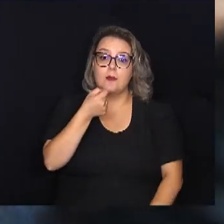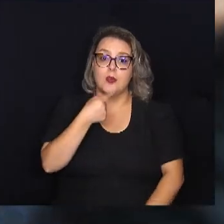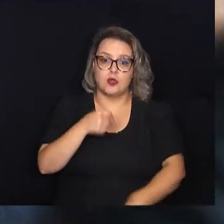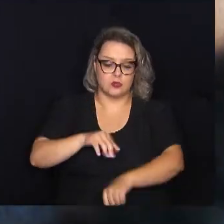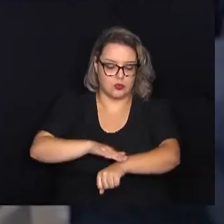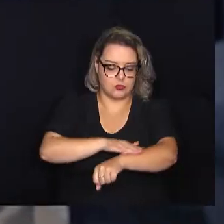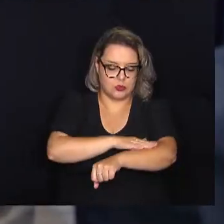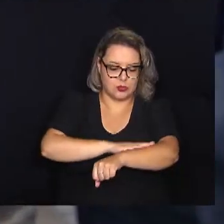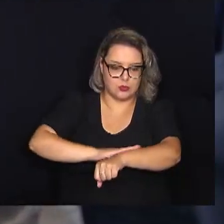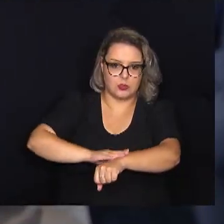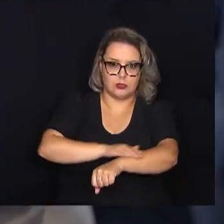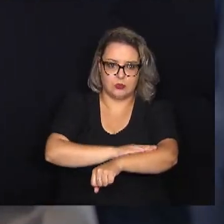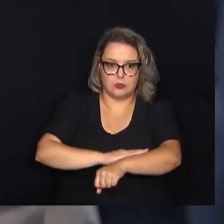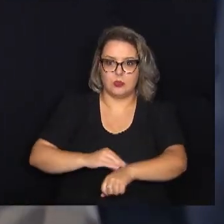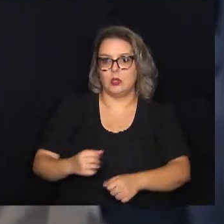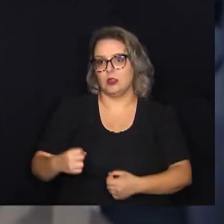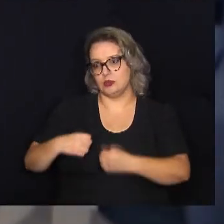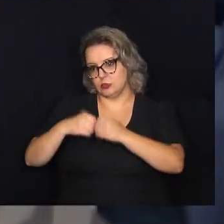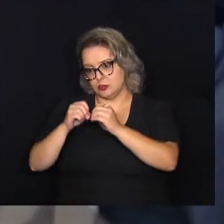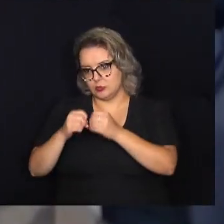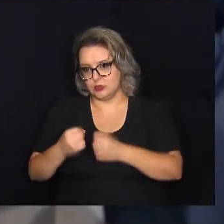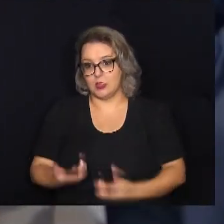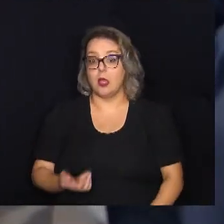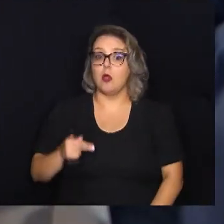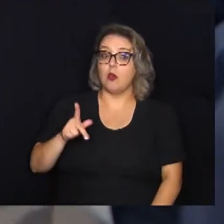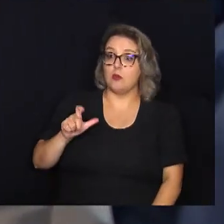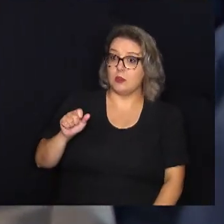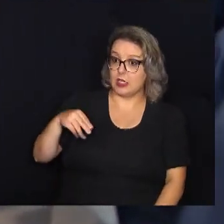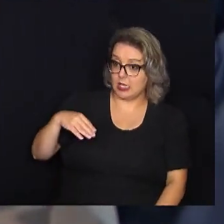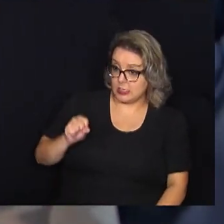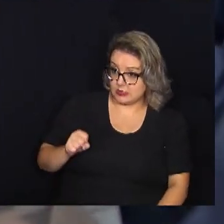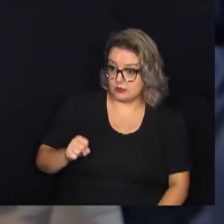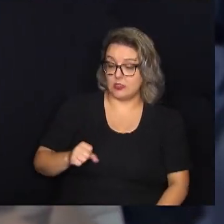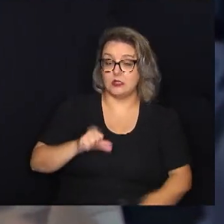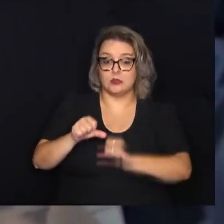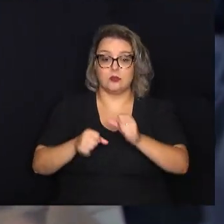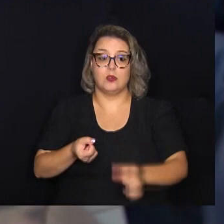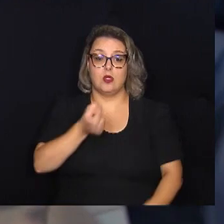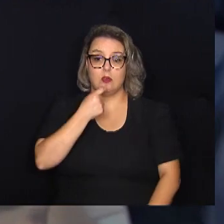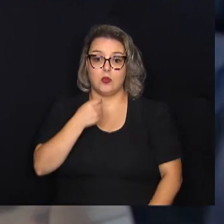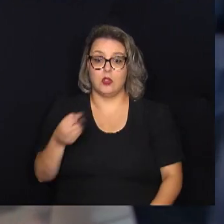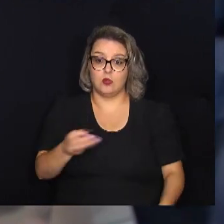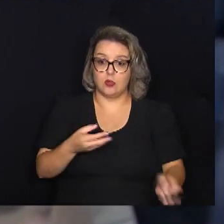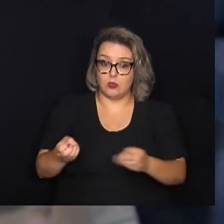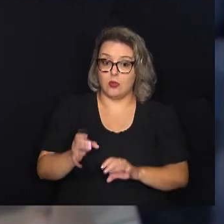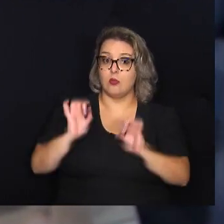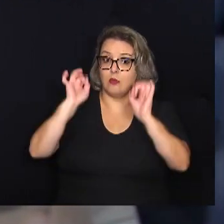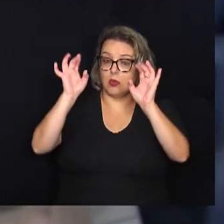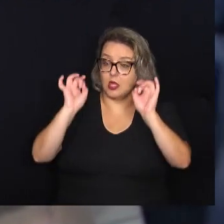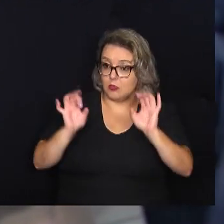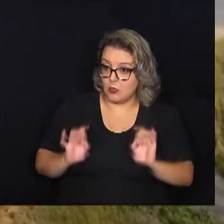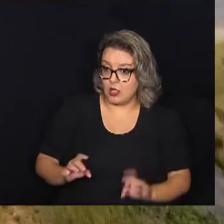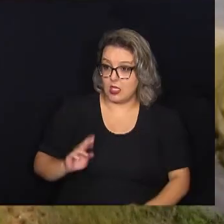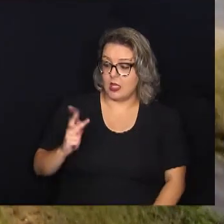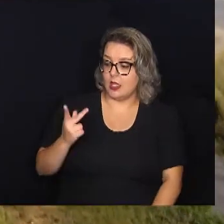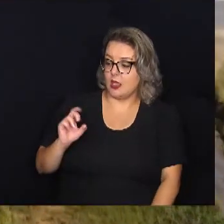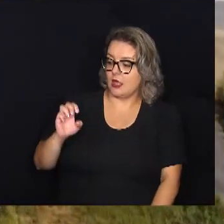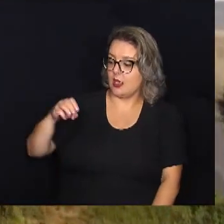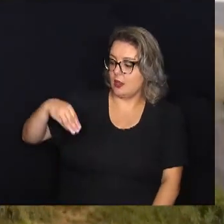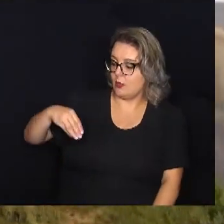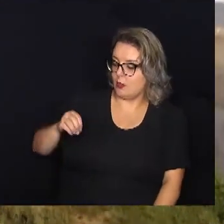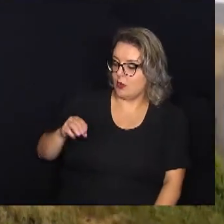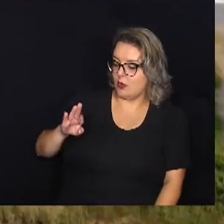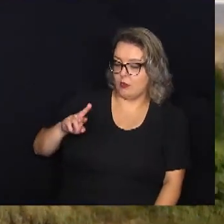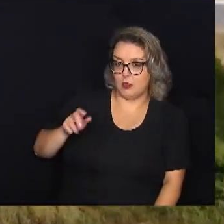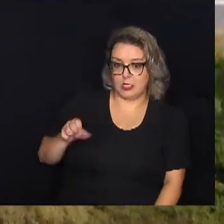laboratórios. Transformar plasma em medicamento é atualmente no país uma exclusividade da Hemobras, que é